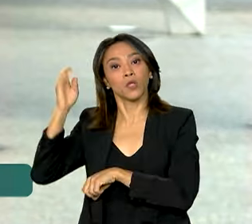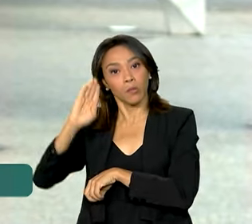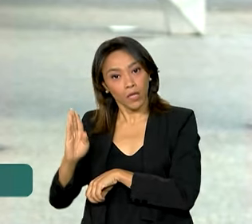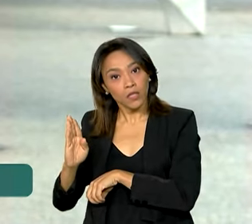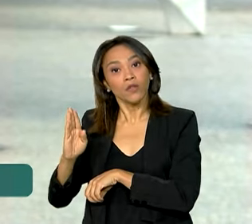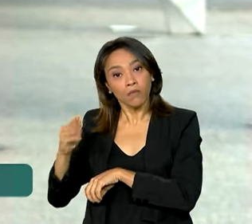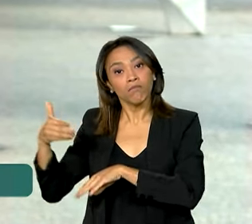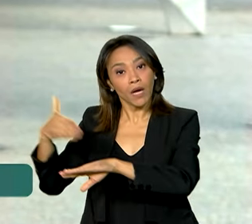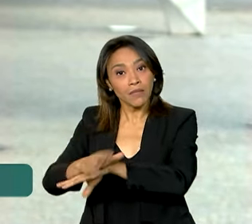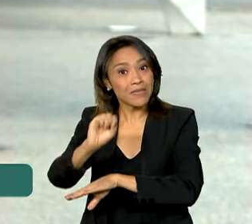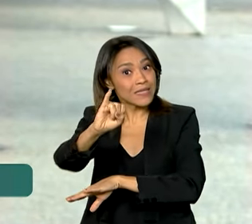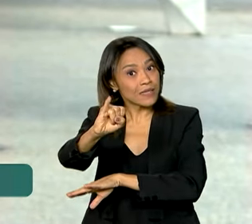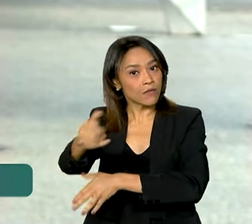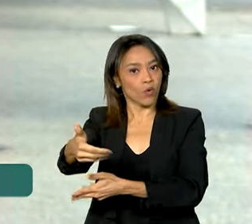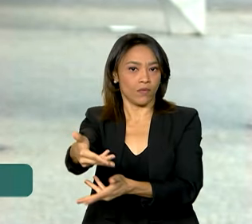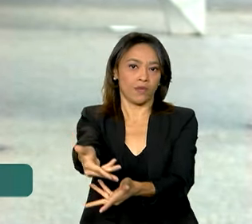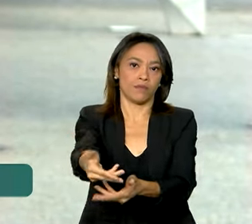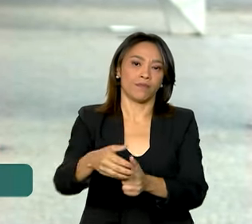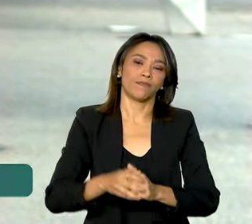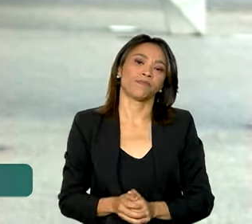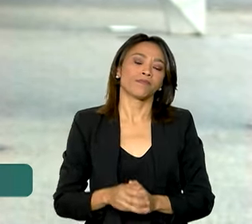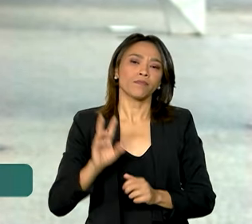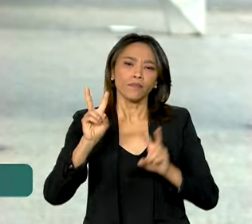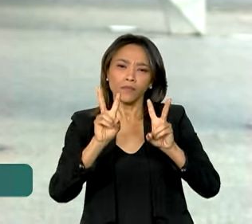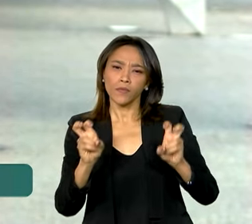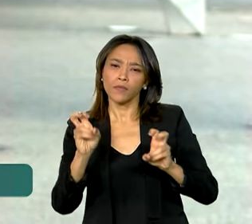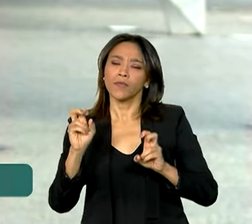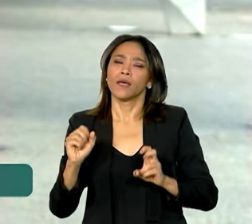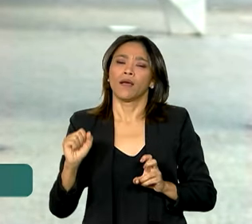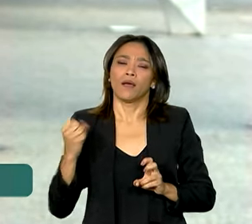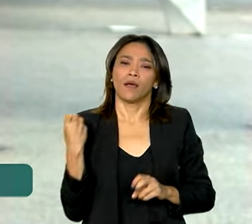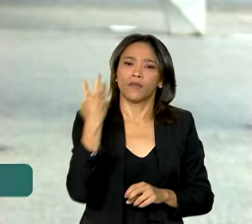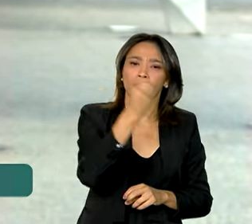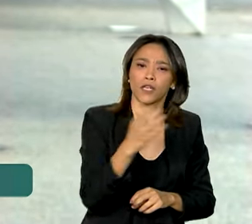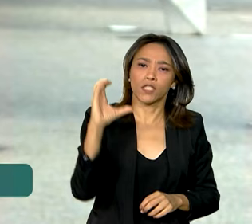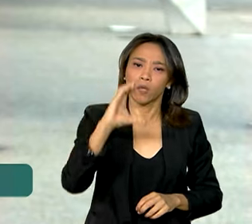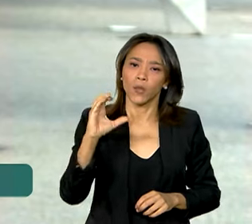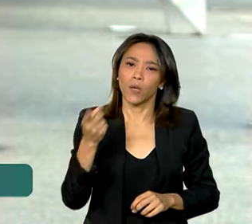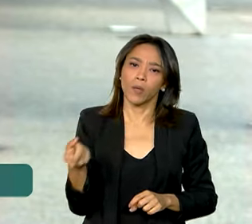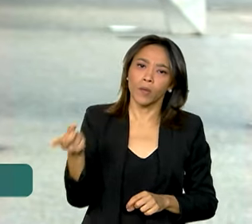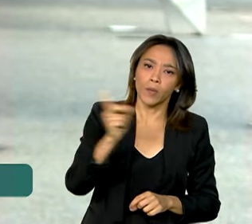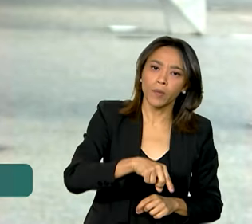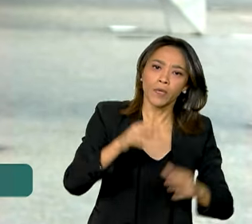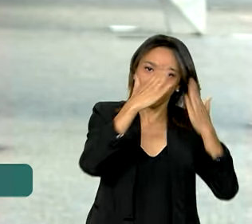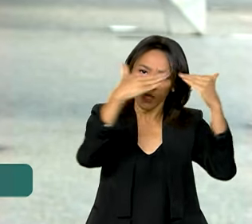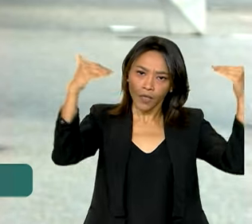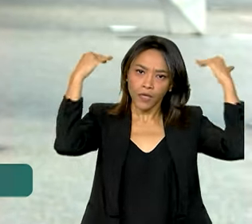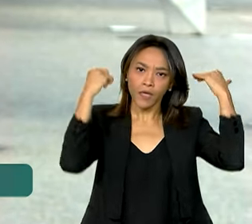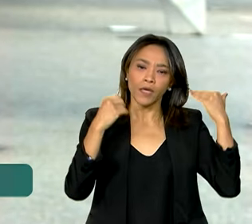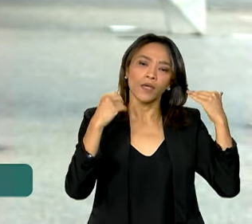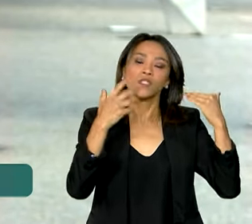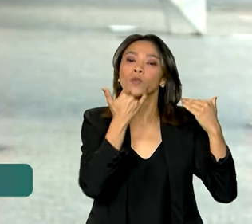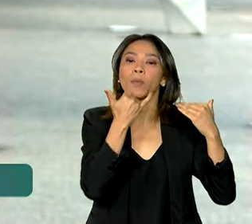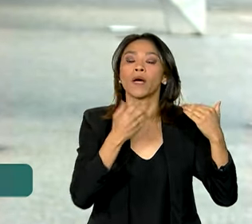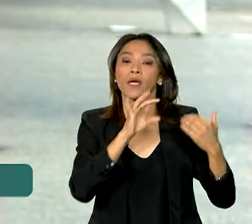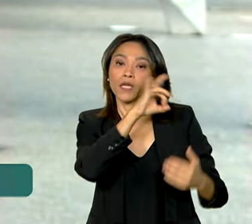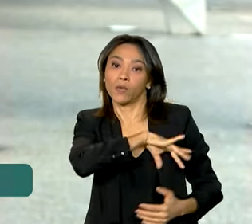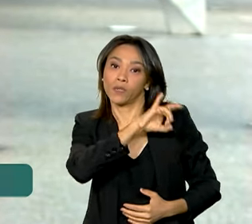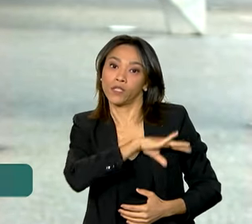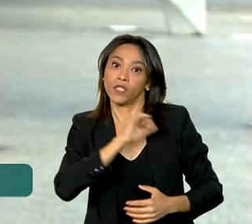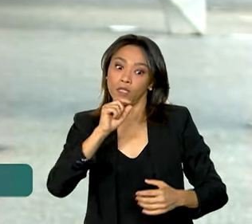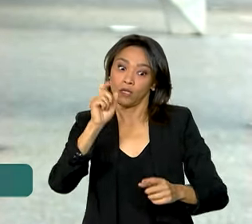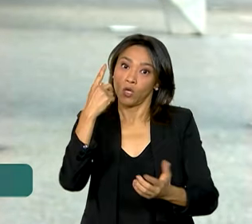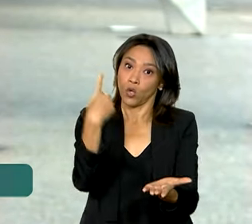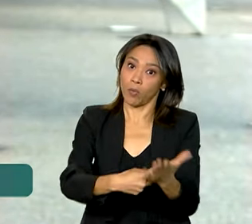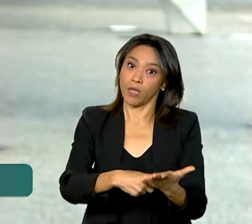for convidado. Sobre as viagens à Colômbia na semana passada, e ao Chile, prevista para o mês que vem, afirmou que